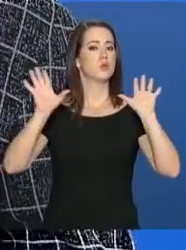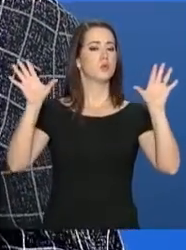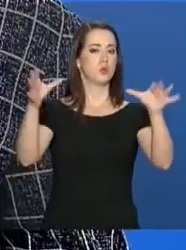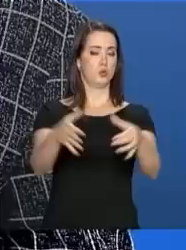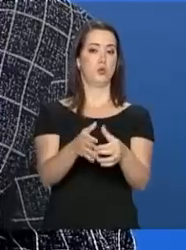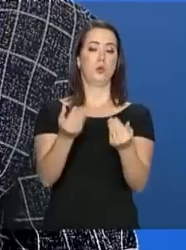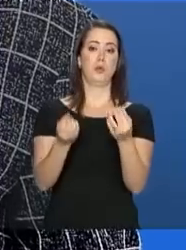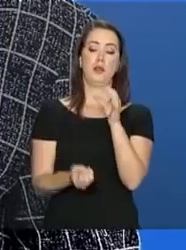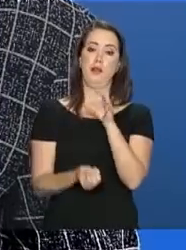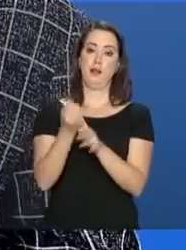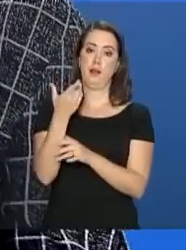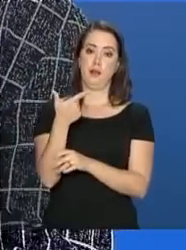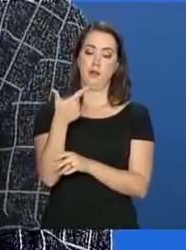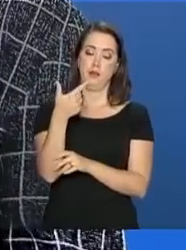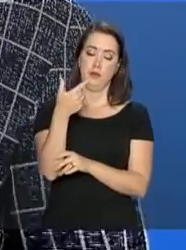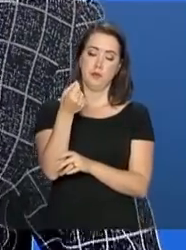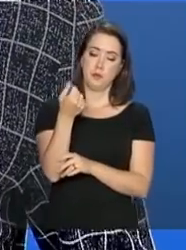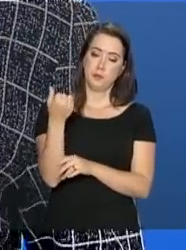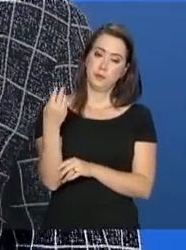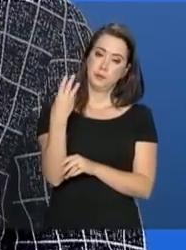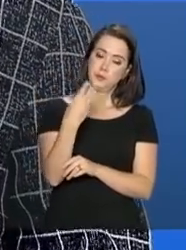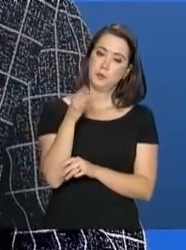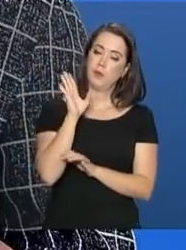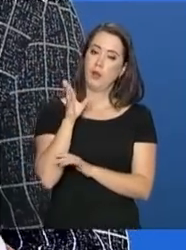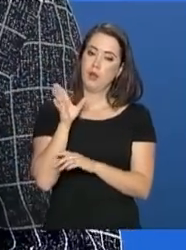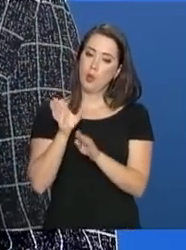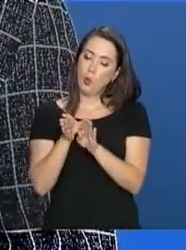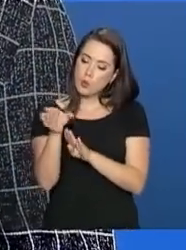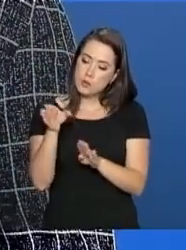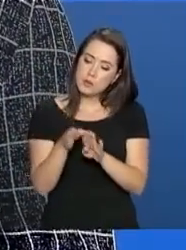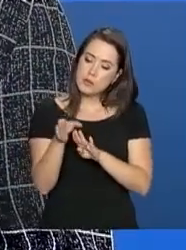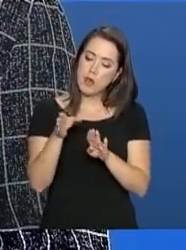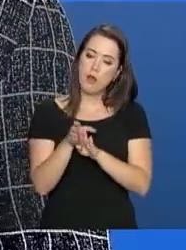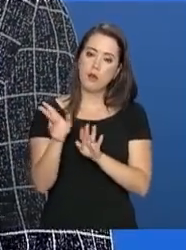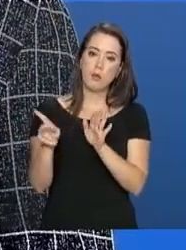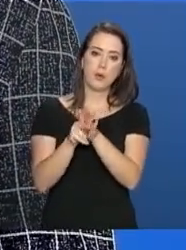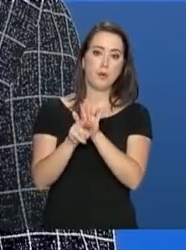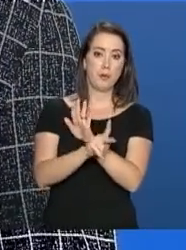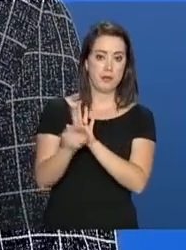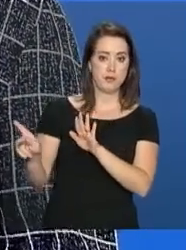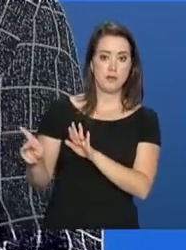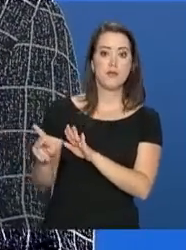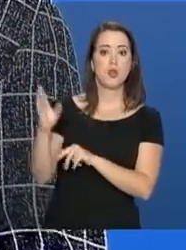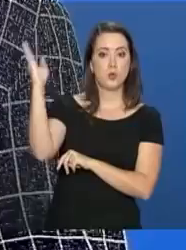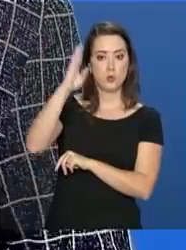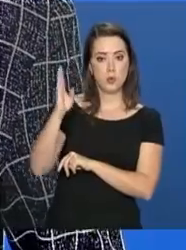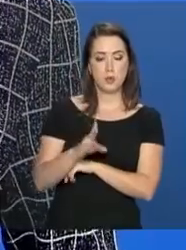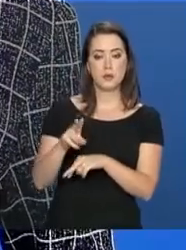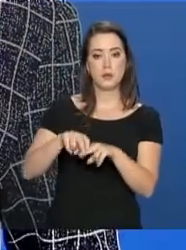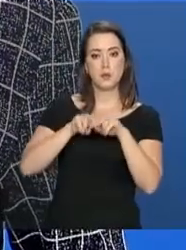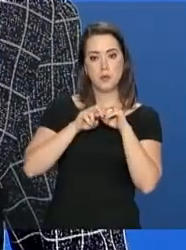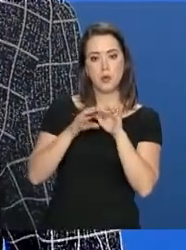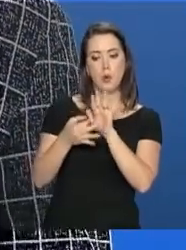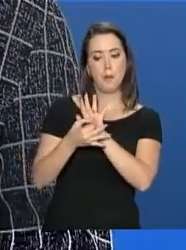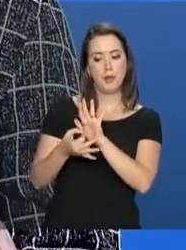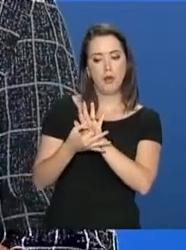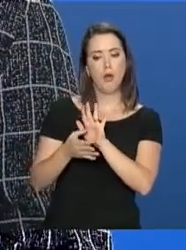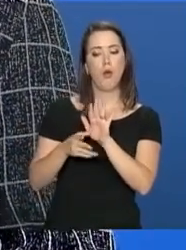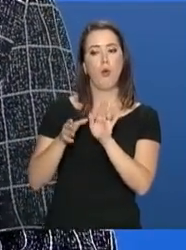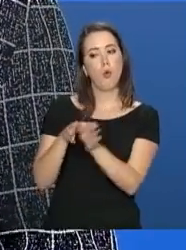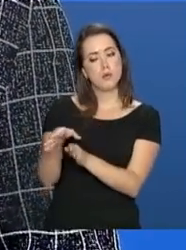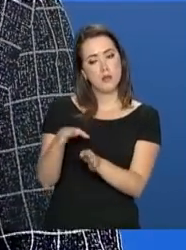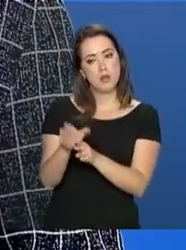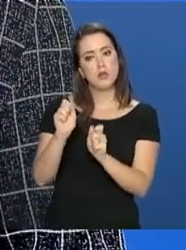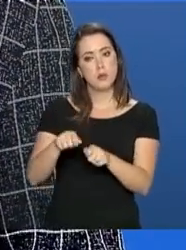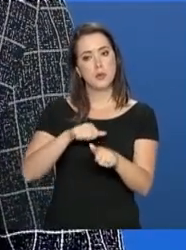Criado em 2003, o colegiado aconselha diretamente o presidente da República por meio de recomendações que